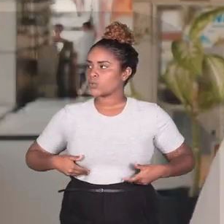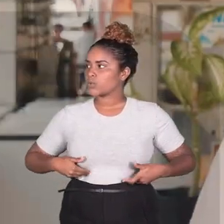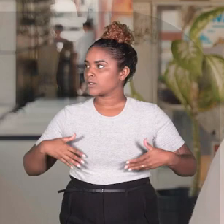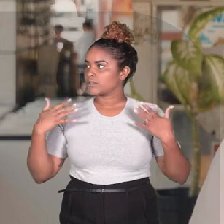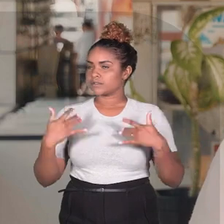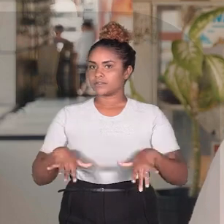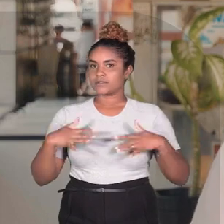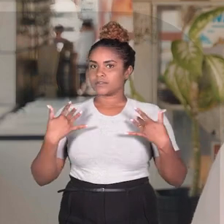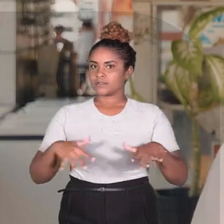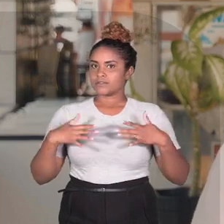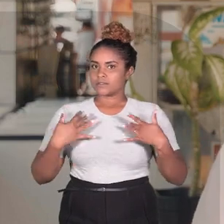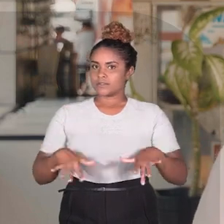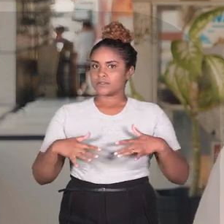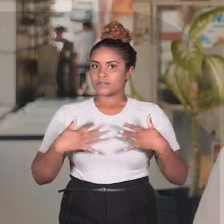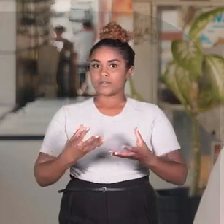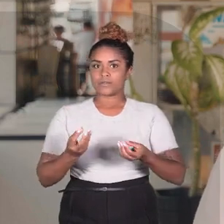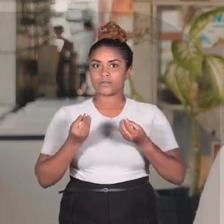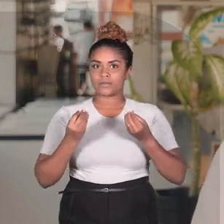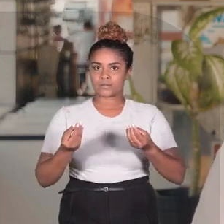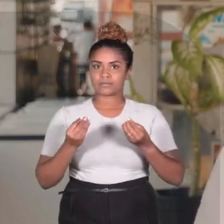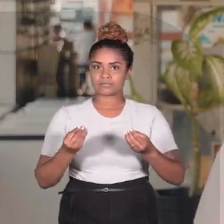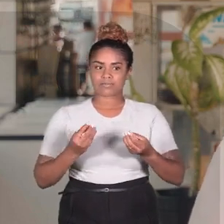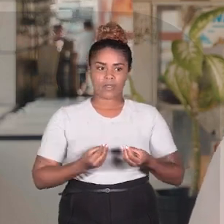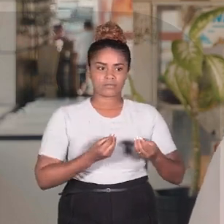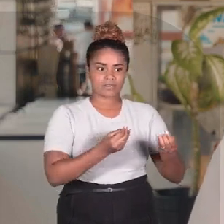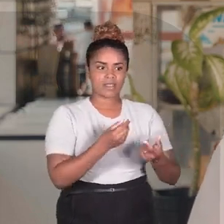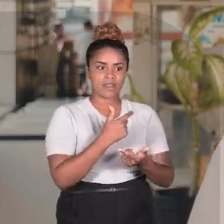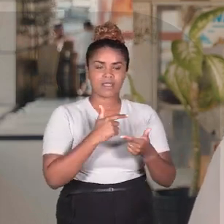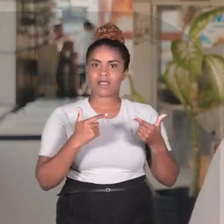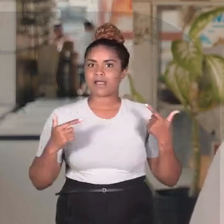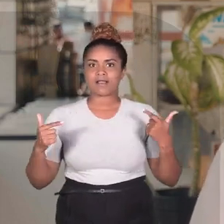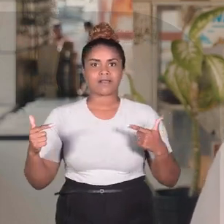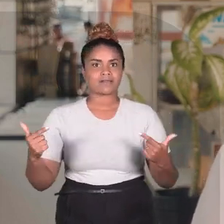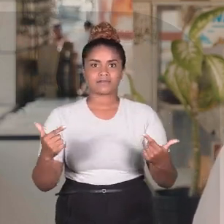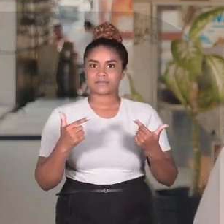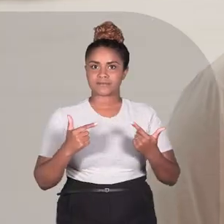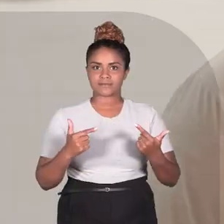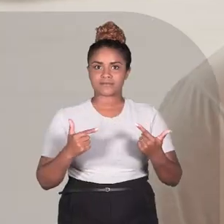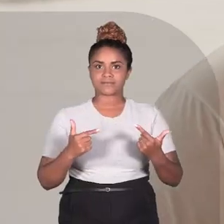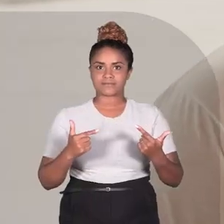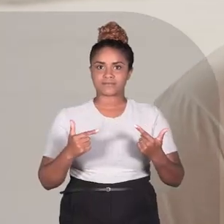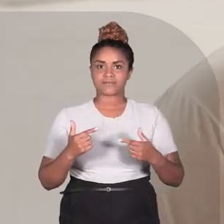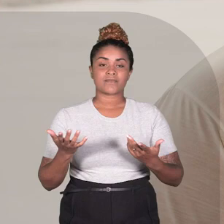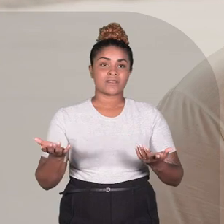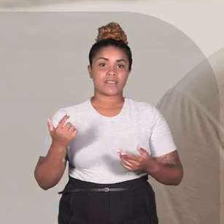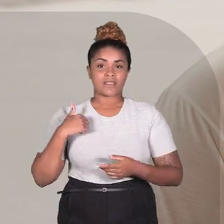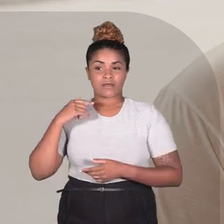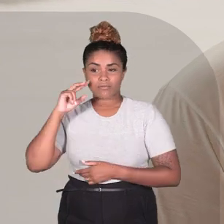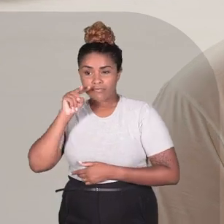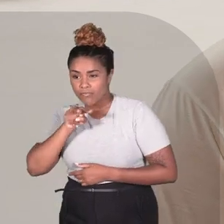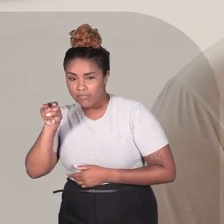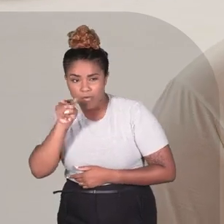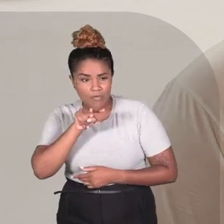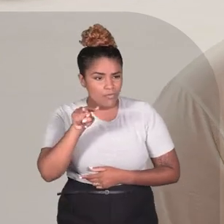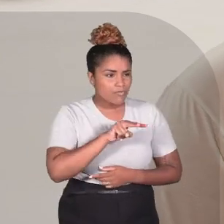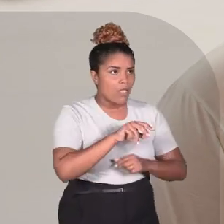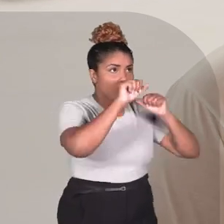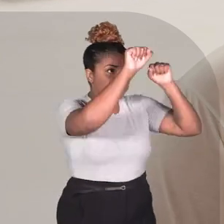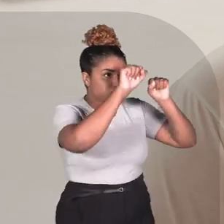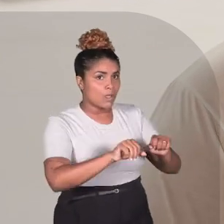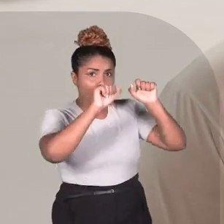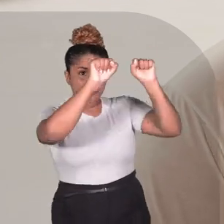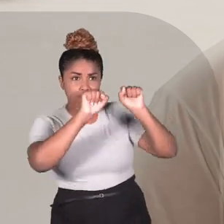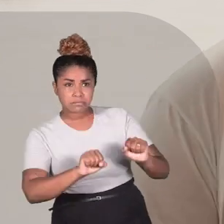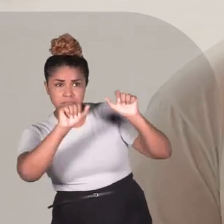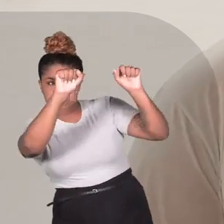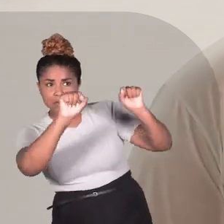O governo de estado que aí está não oferece nada a gente aqui. Um só, como vários, né? Que fecharam as suas portas,